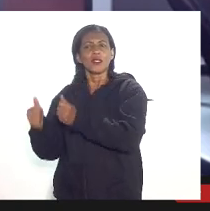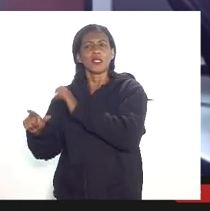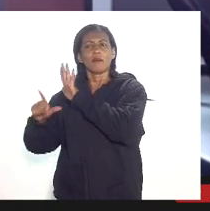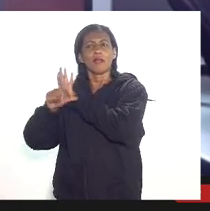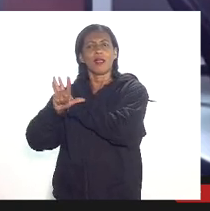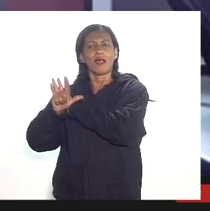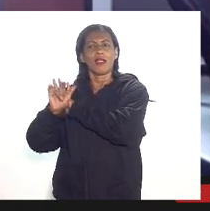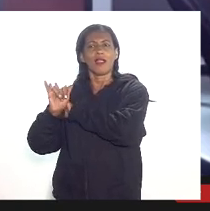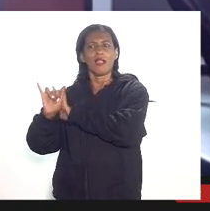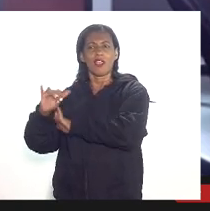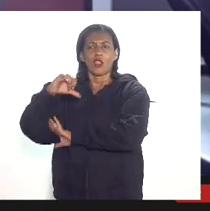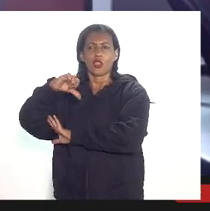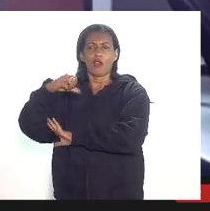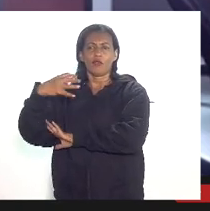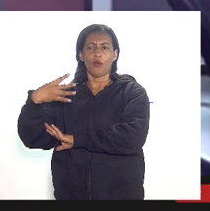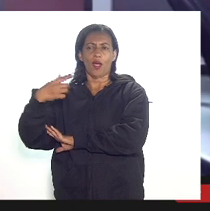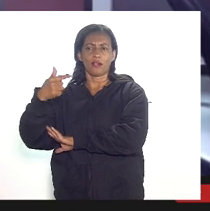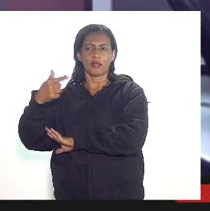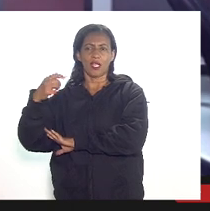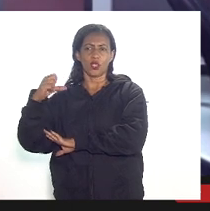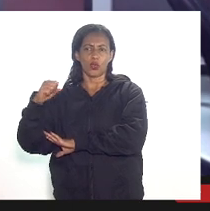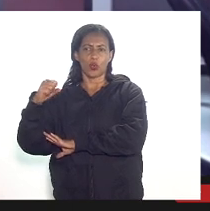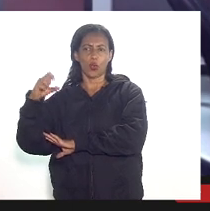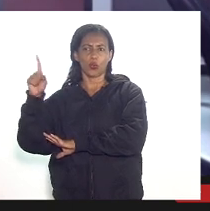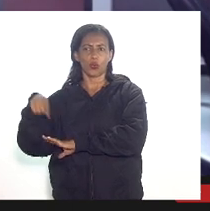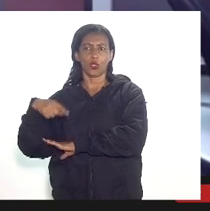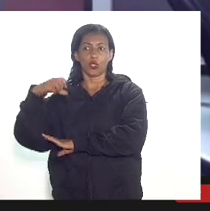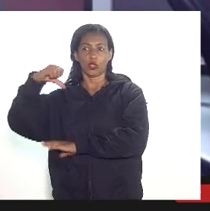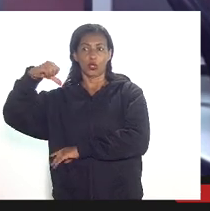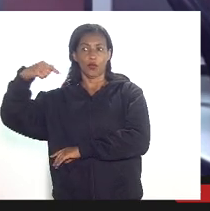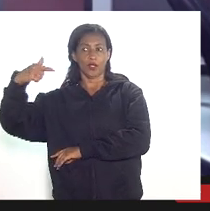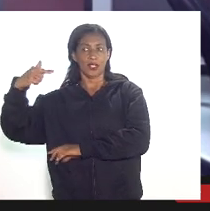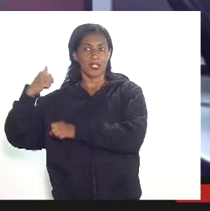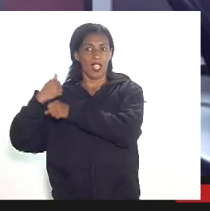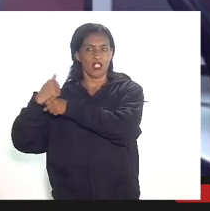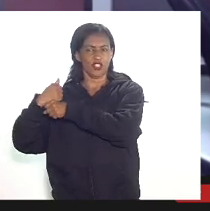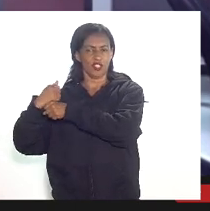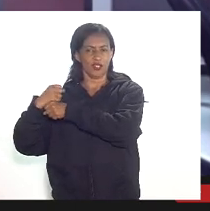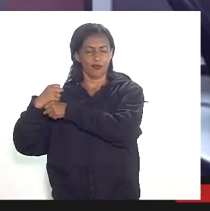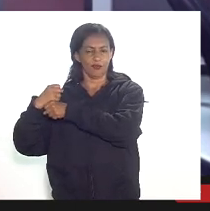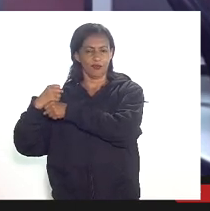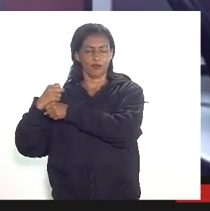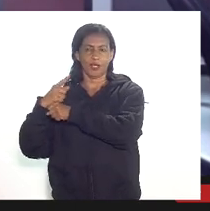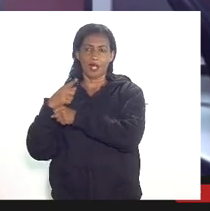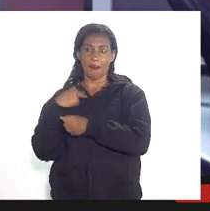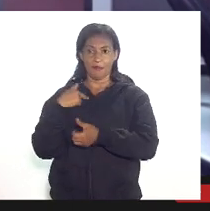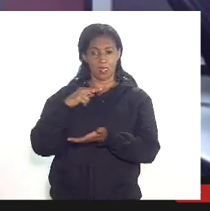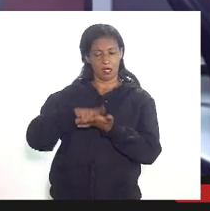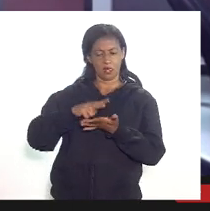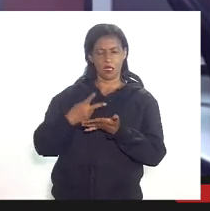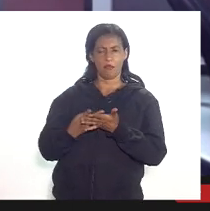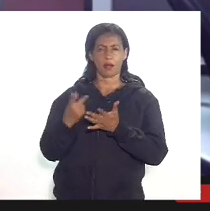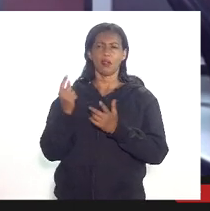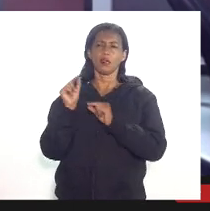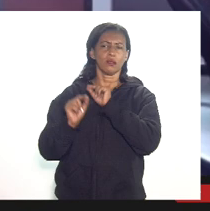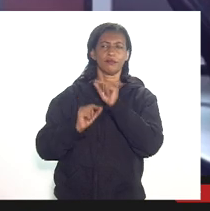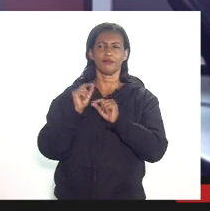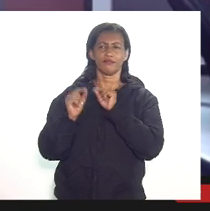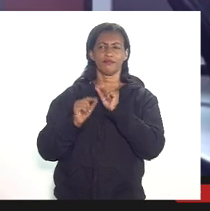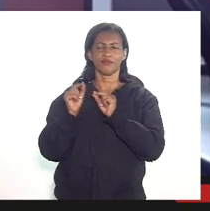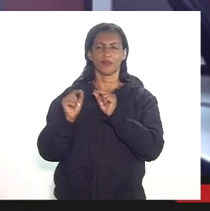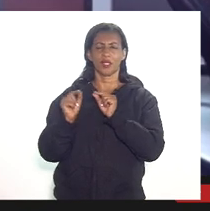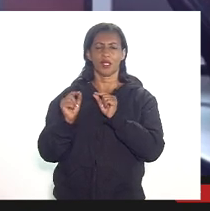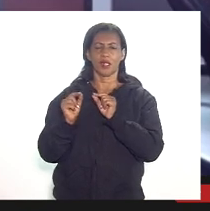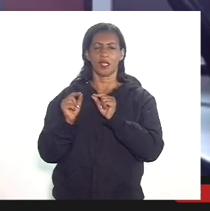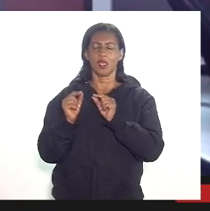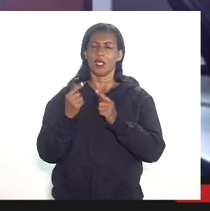9478 de 97 que em uma primeira interpretação seria um rol taxativo